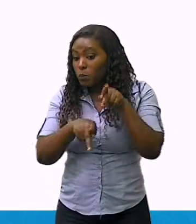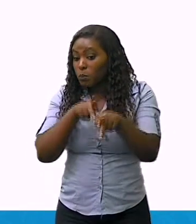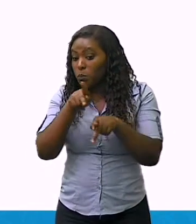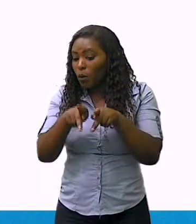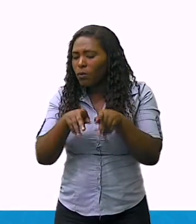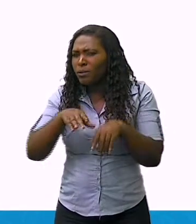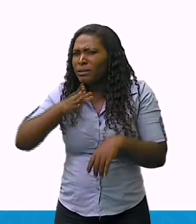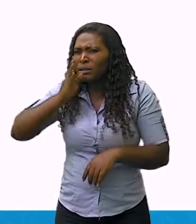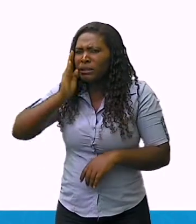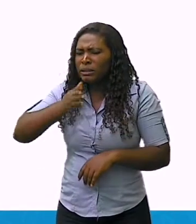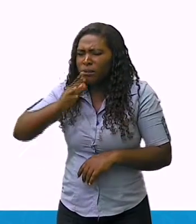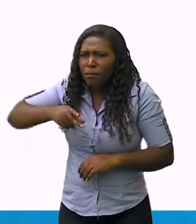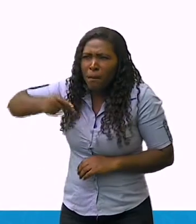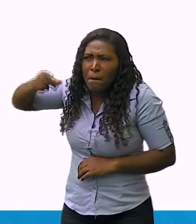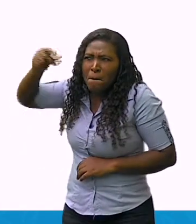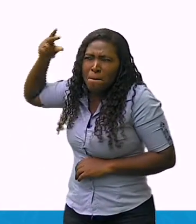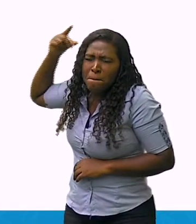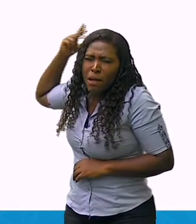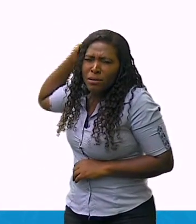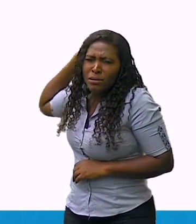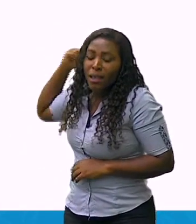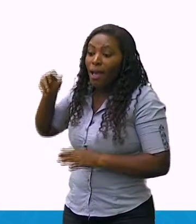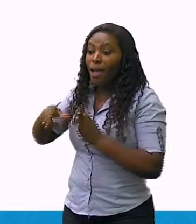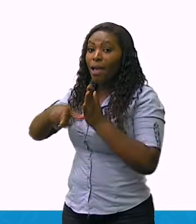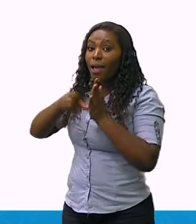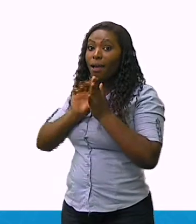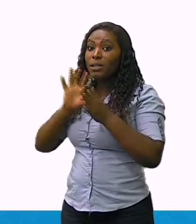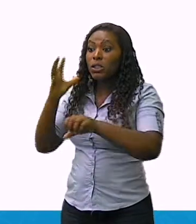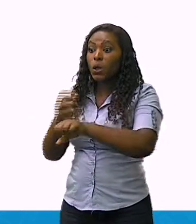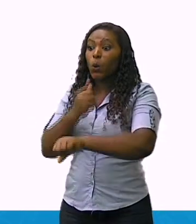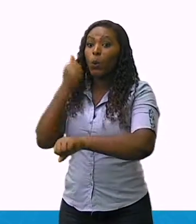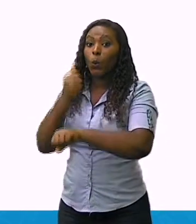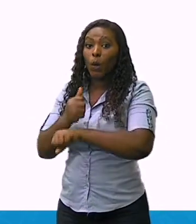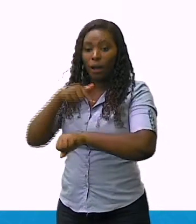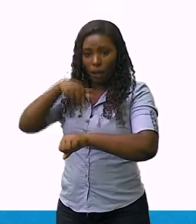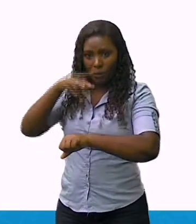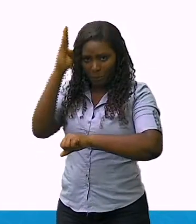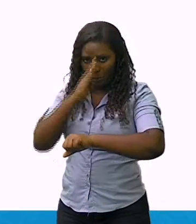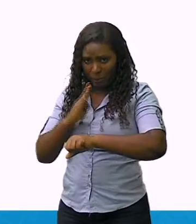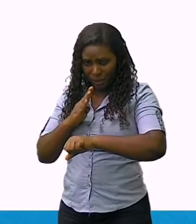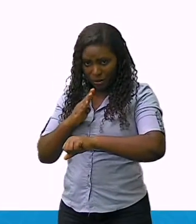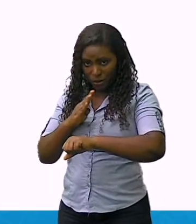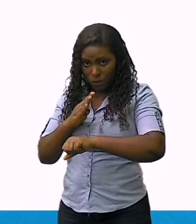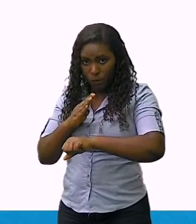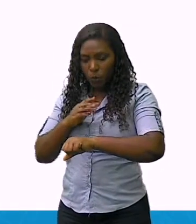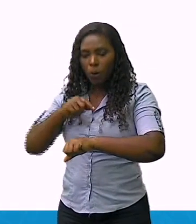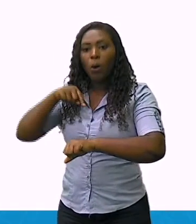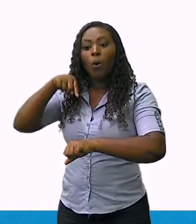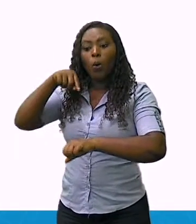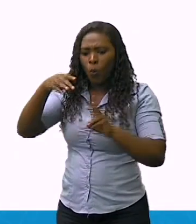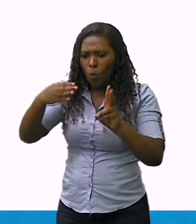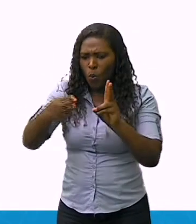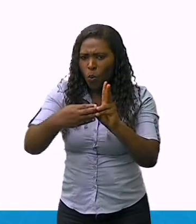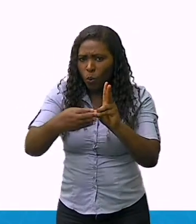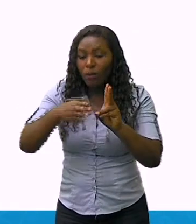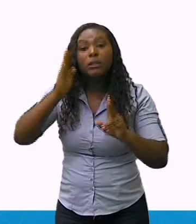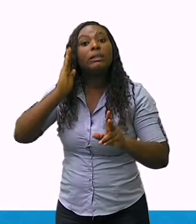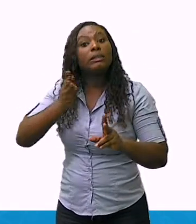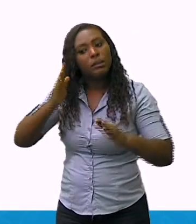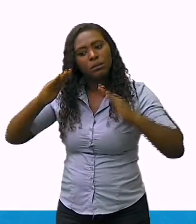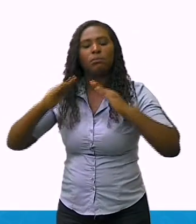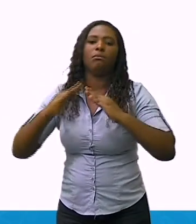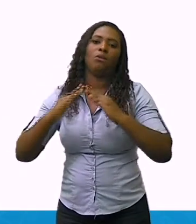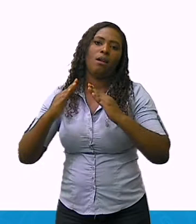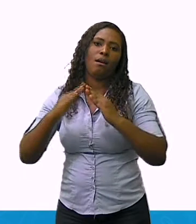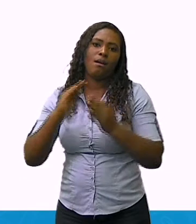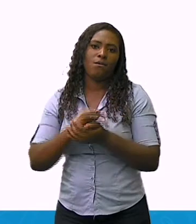-coloniais, pois já se encontravam no território brasileiro, já estavam aqui, antes da chegada dos